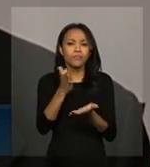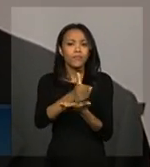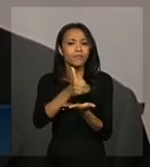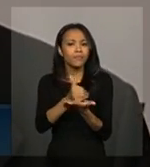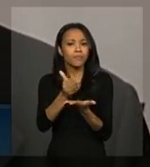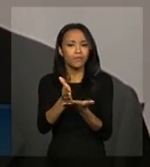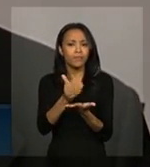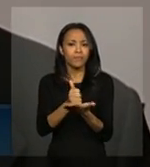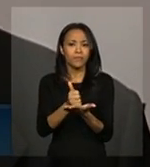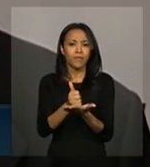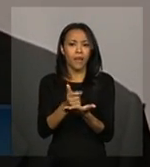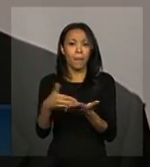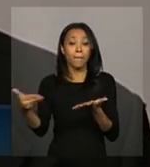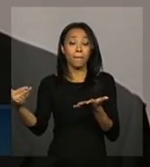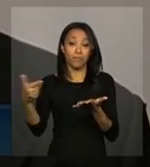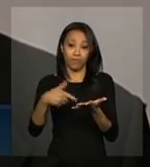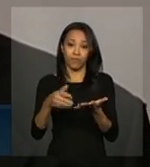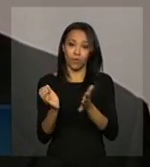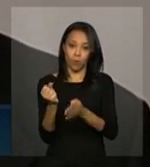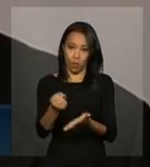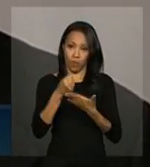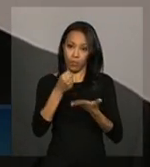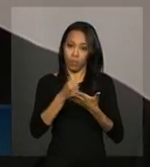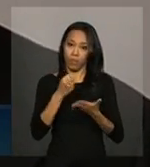das participações das empresas.